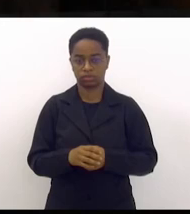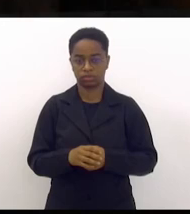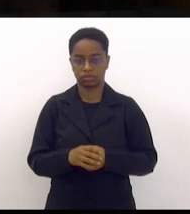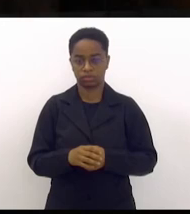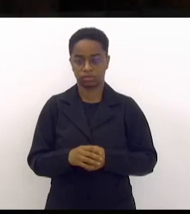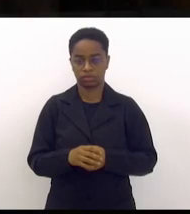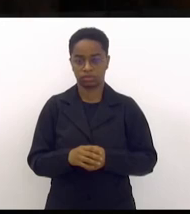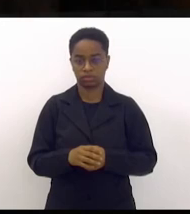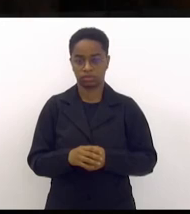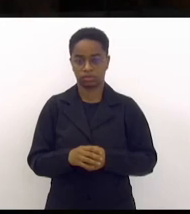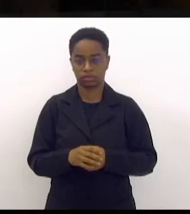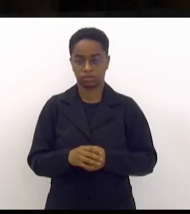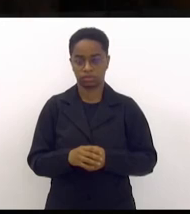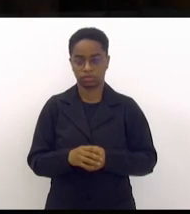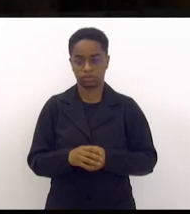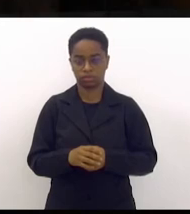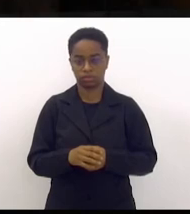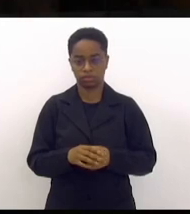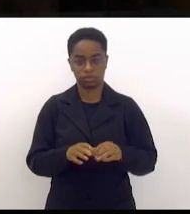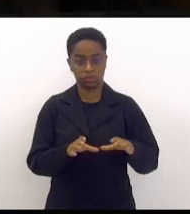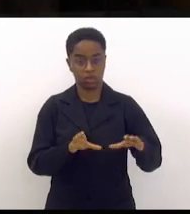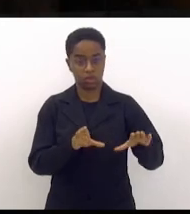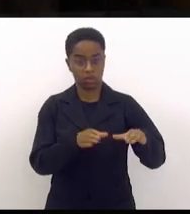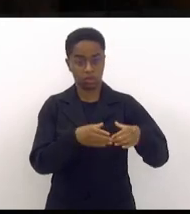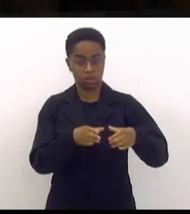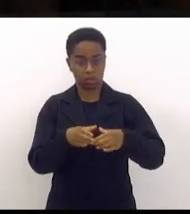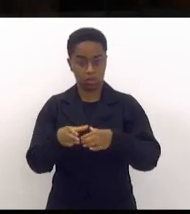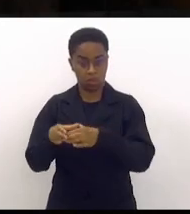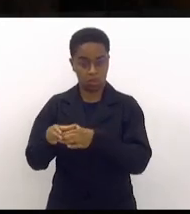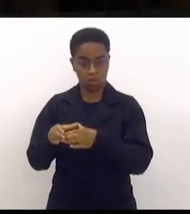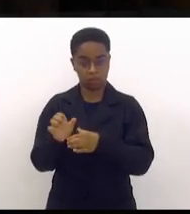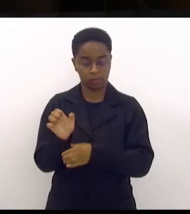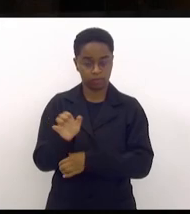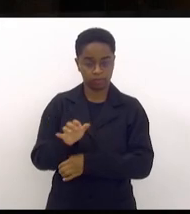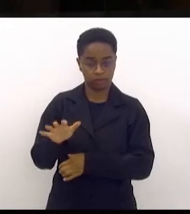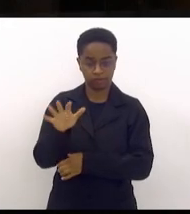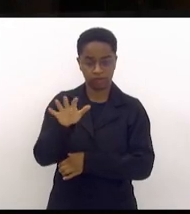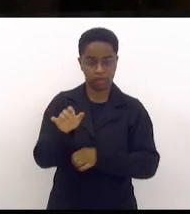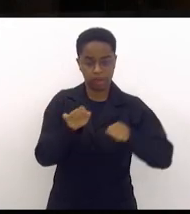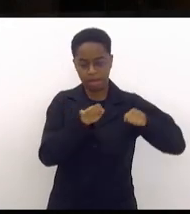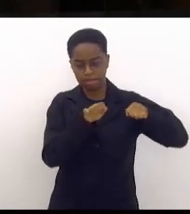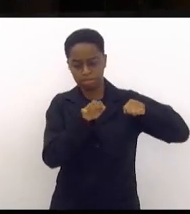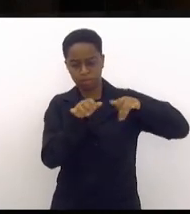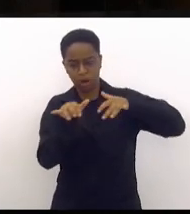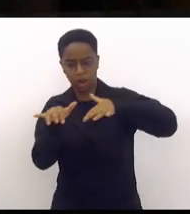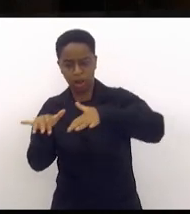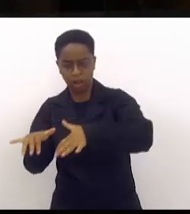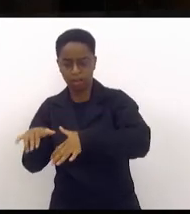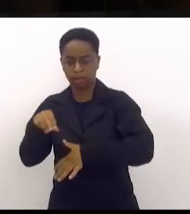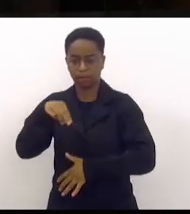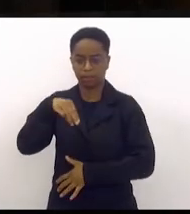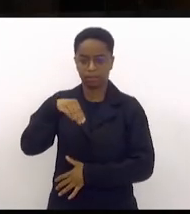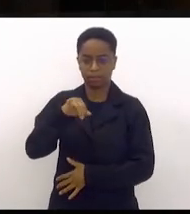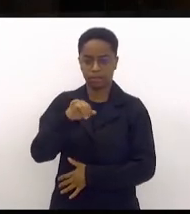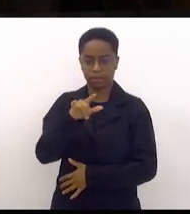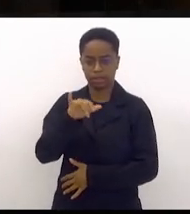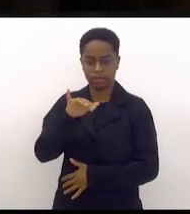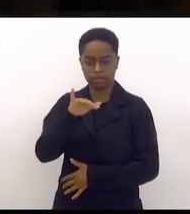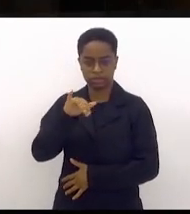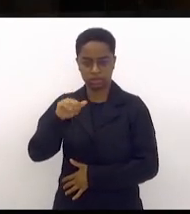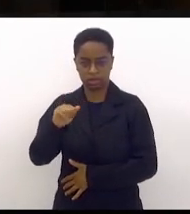através das milícias e do narcotráfico,